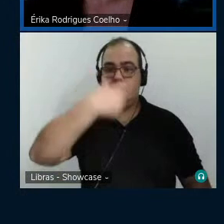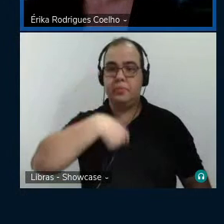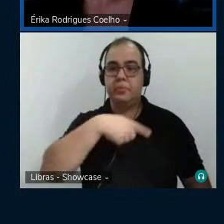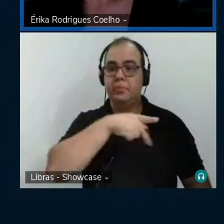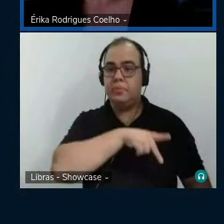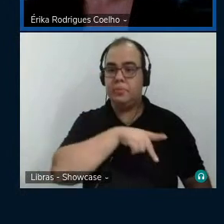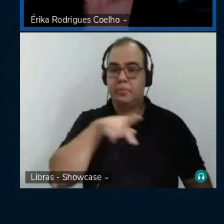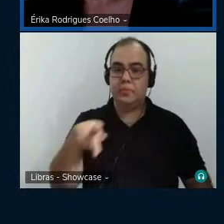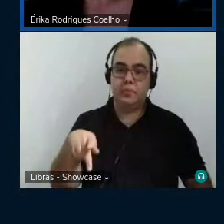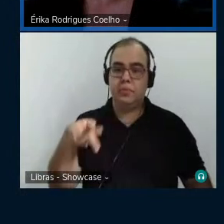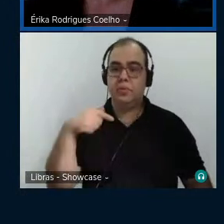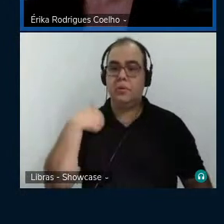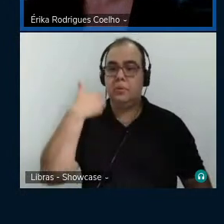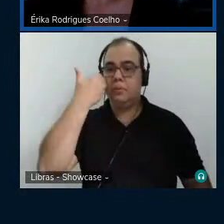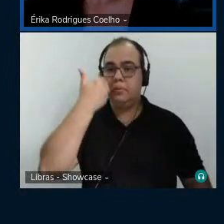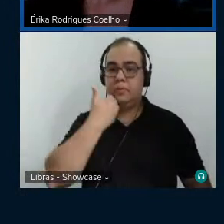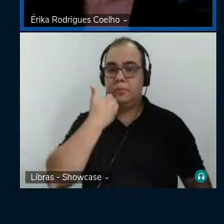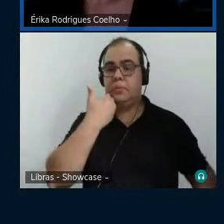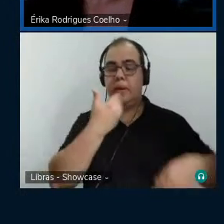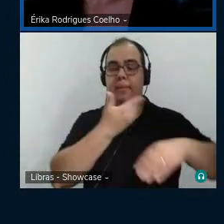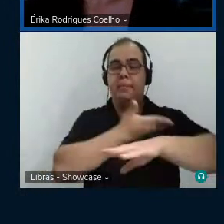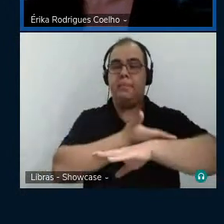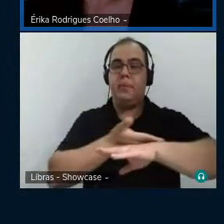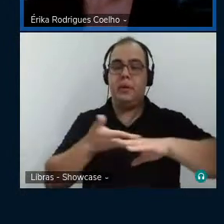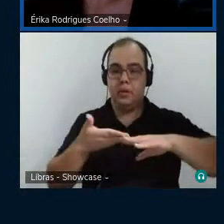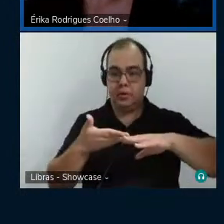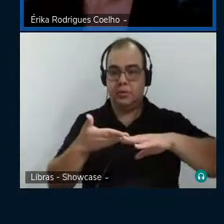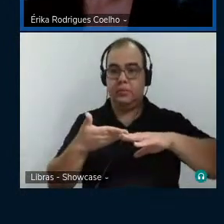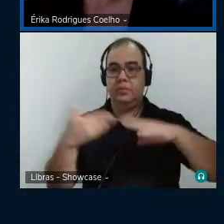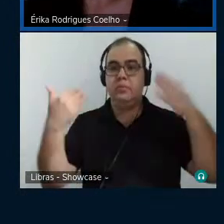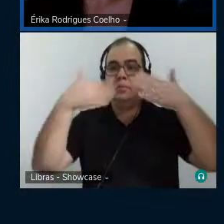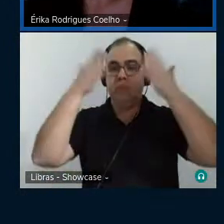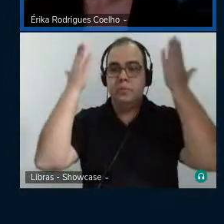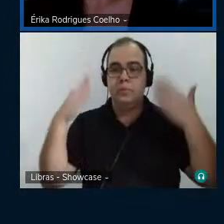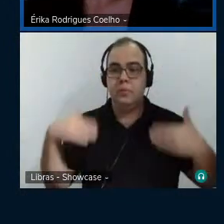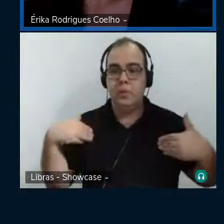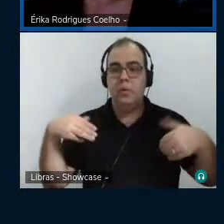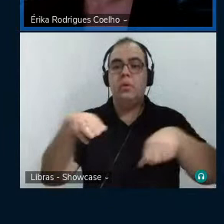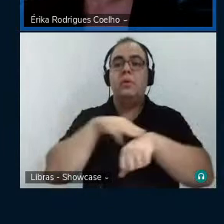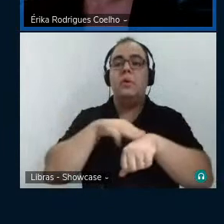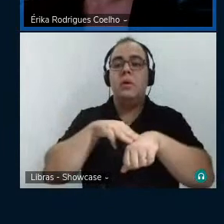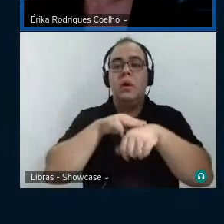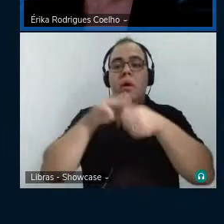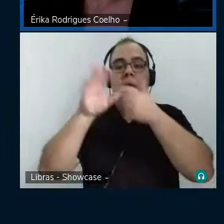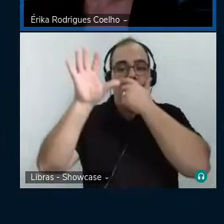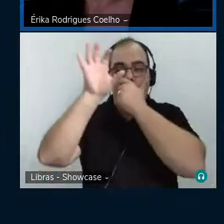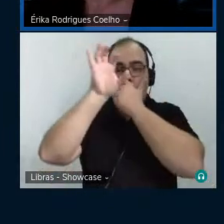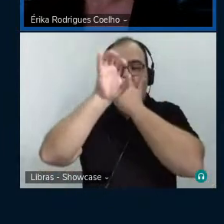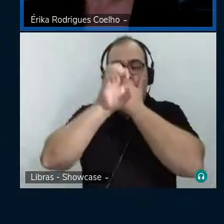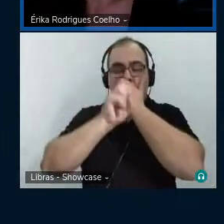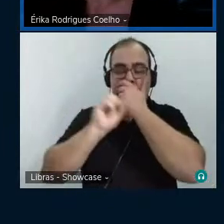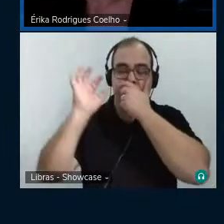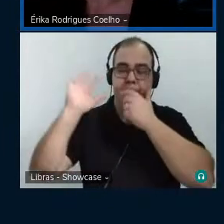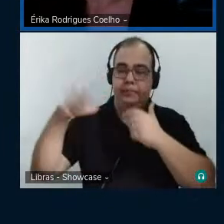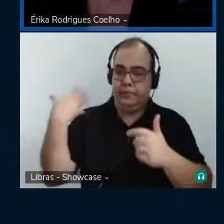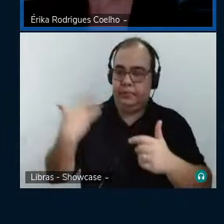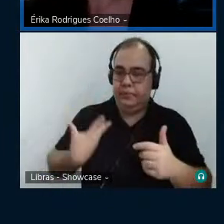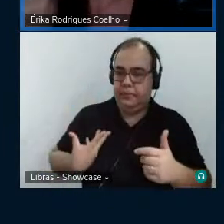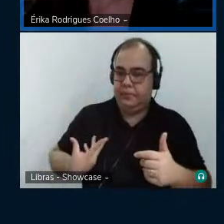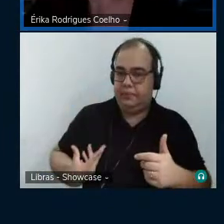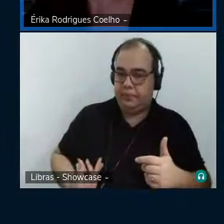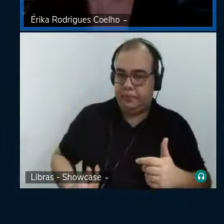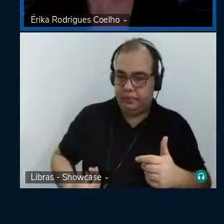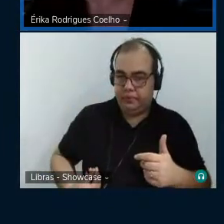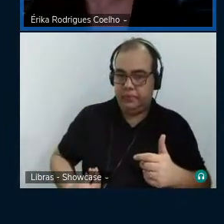Tenho a pele branca, a cor do cabelo é castanho escuro, comprido, de